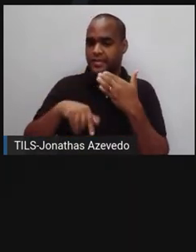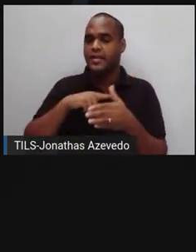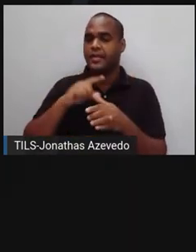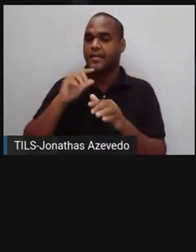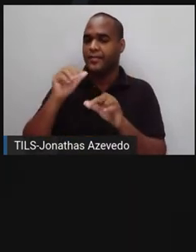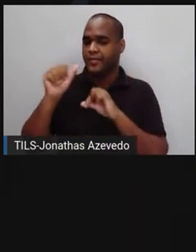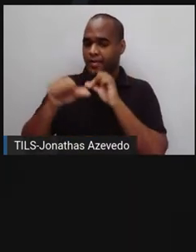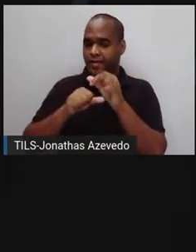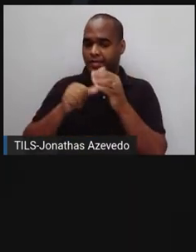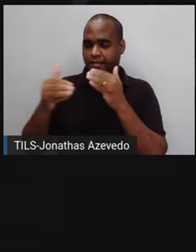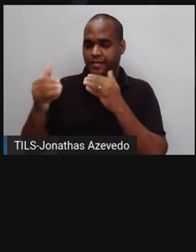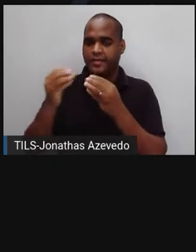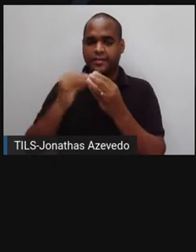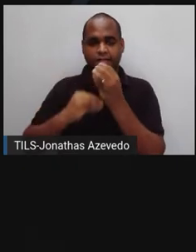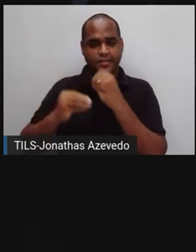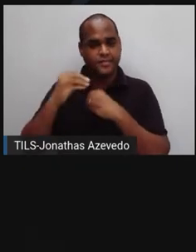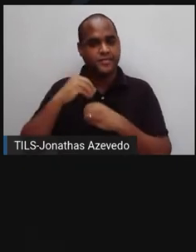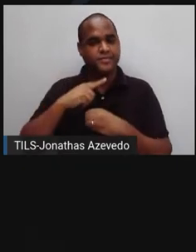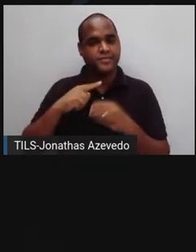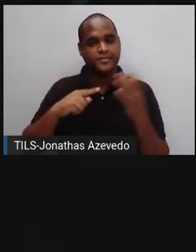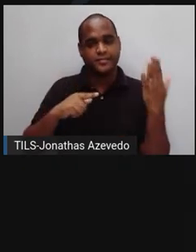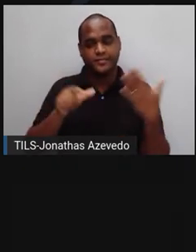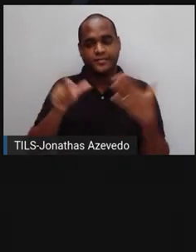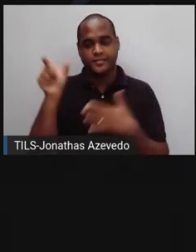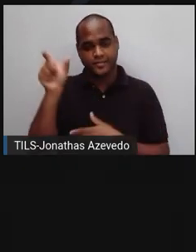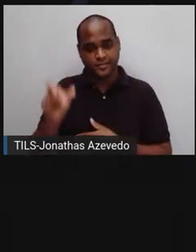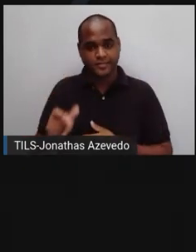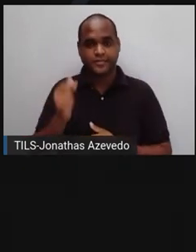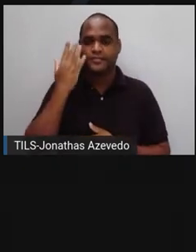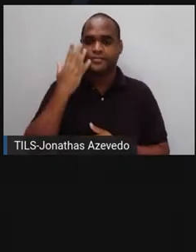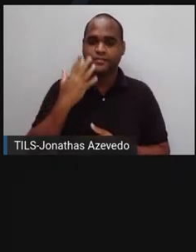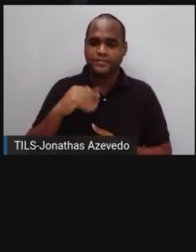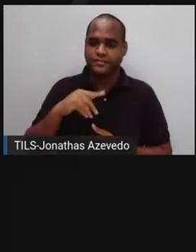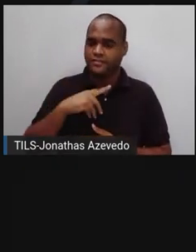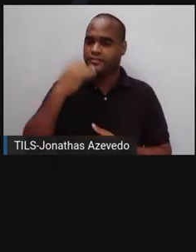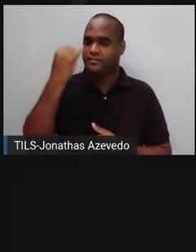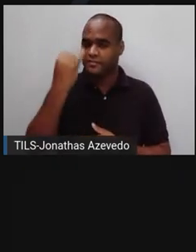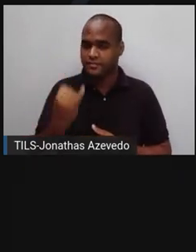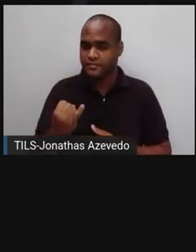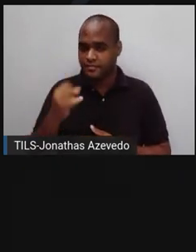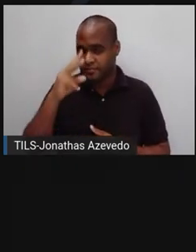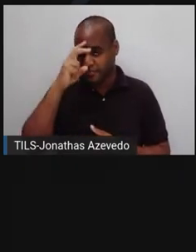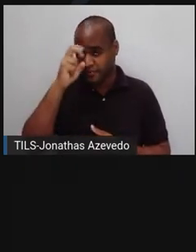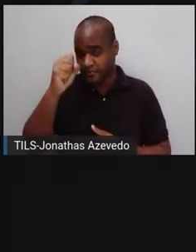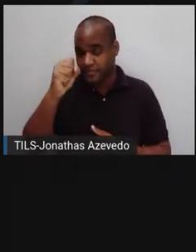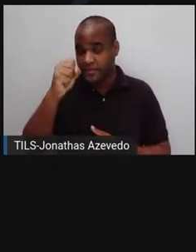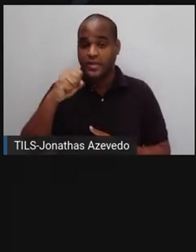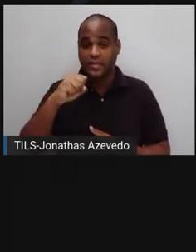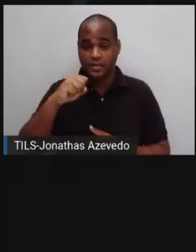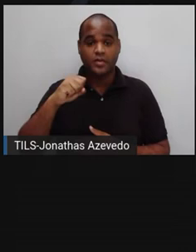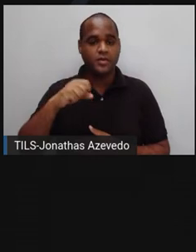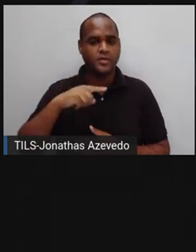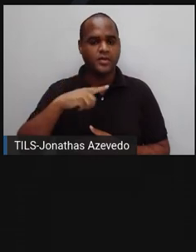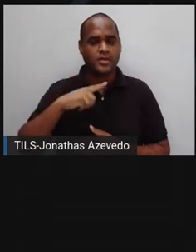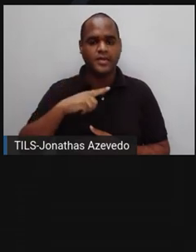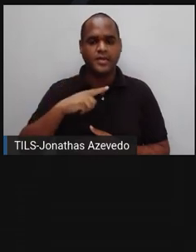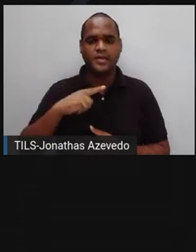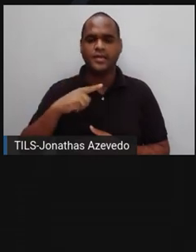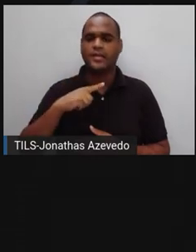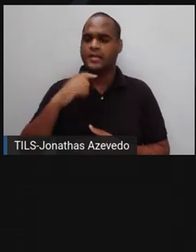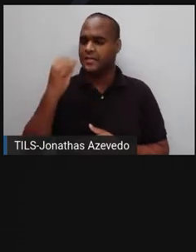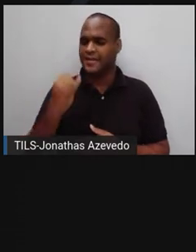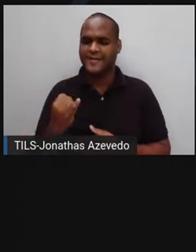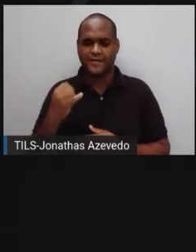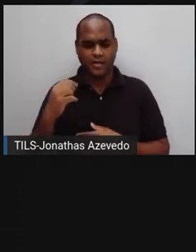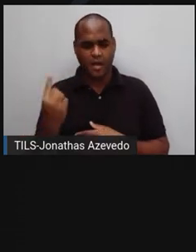alimentar. Eu era uma criança muito magra, uma pré-adolescente muito magra, muito alta, perna